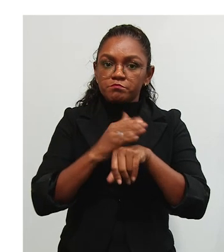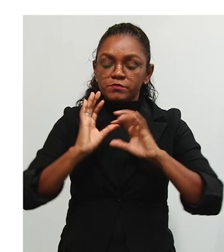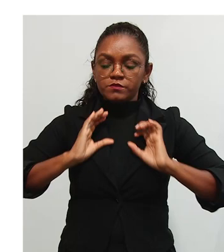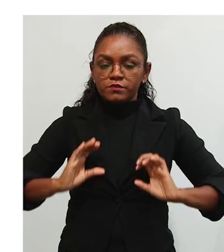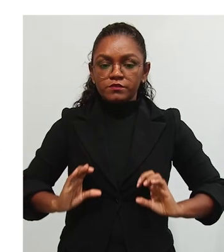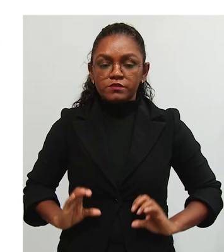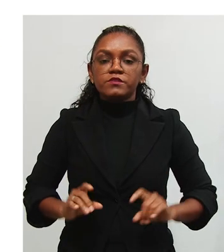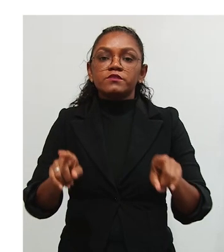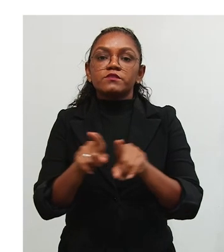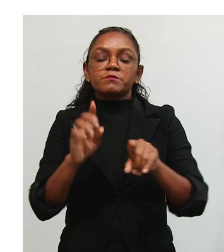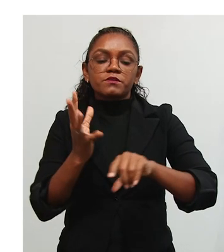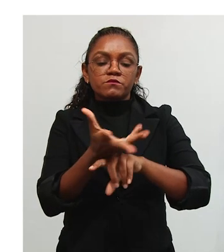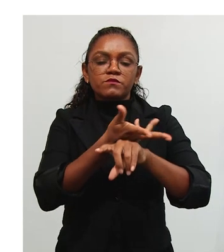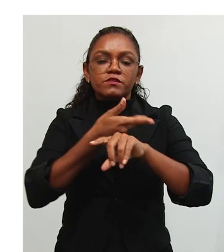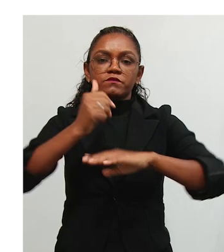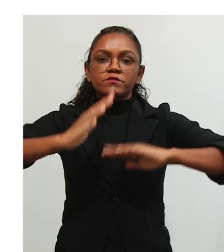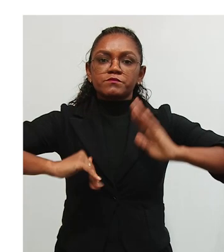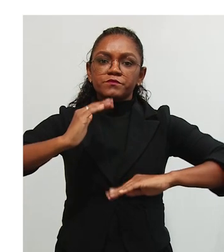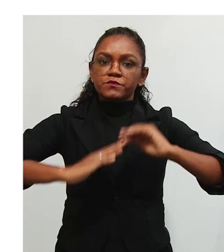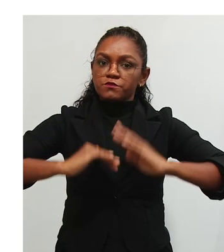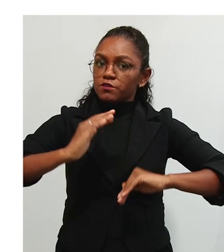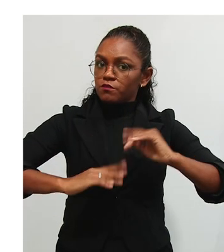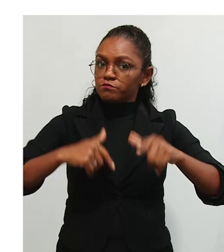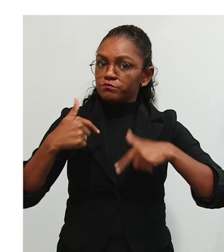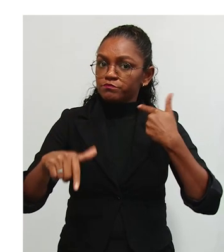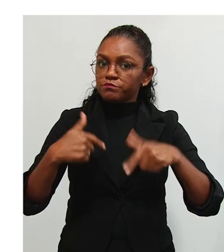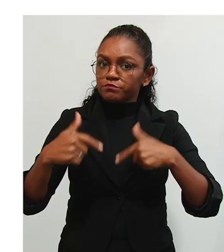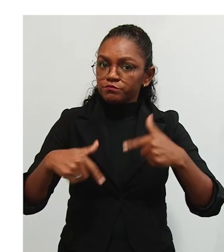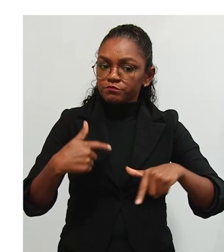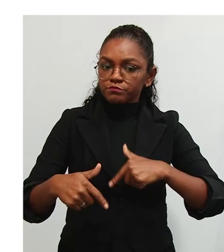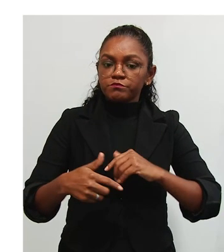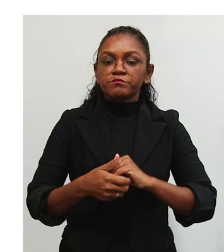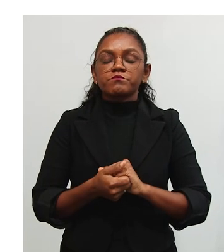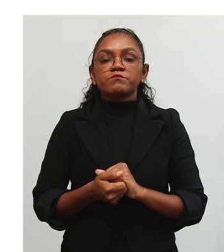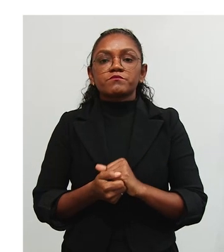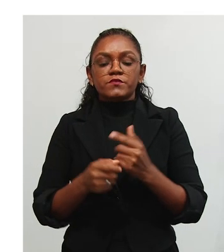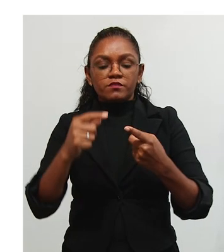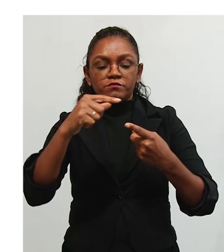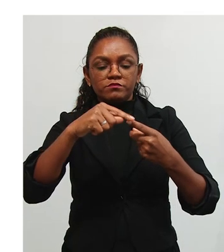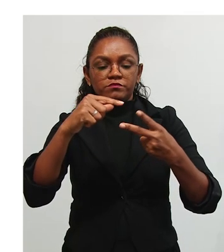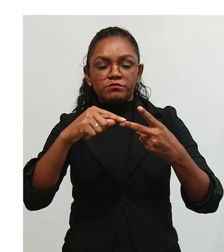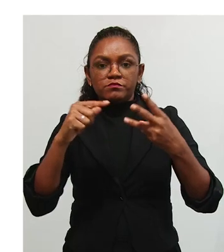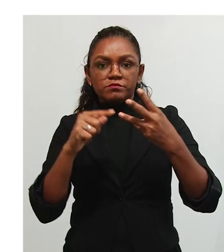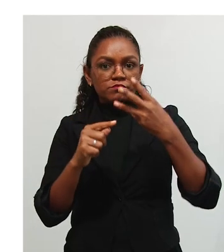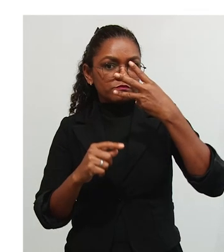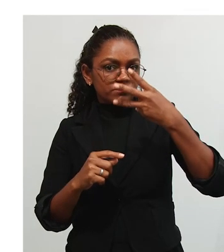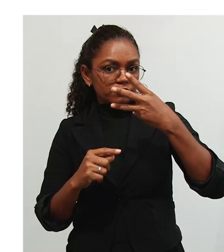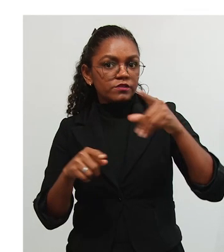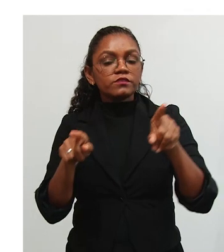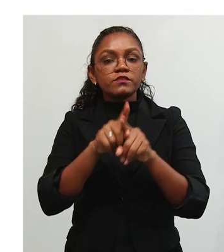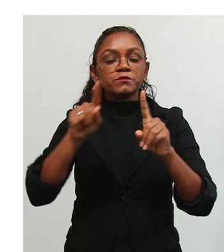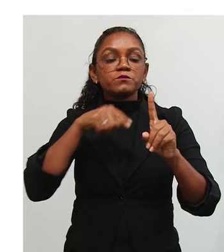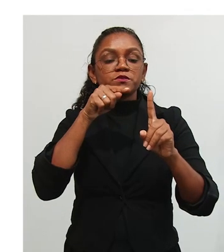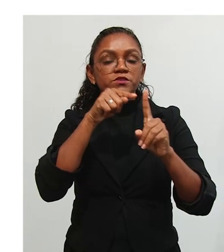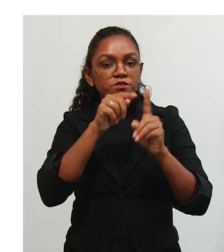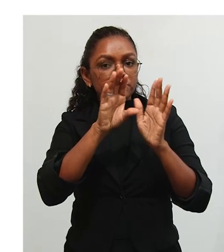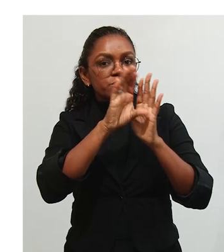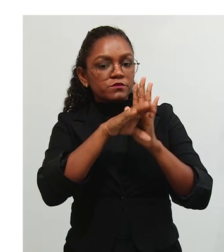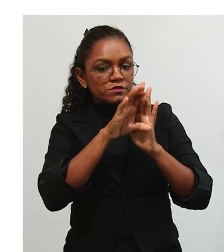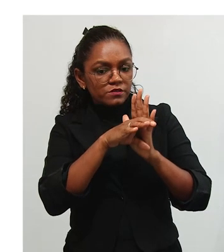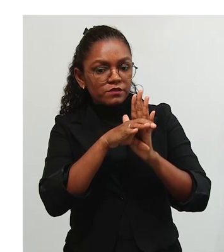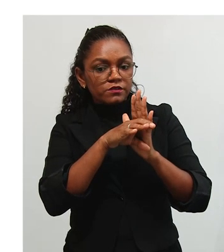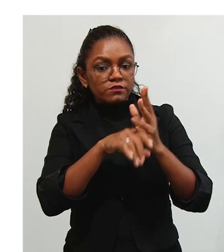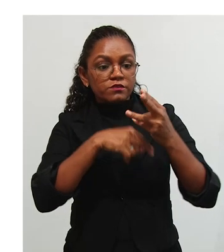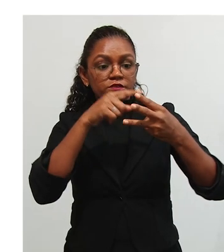exercício da cidadania e sua qualificação para o trabalho. Então, aqui nós temos o objetivo e o que